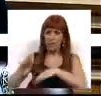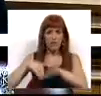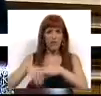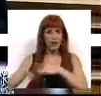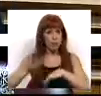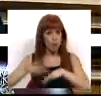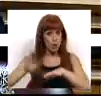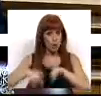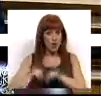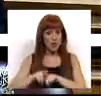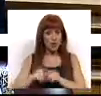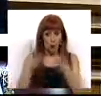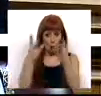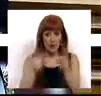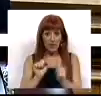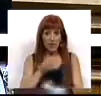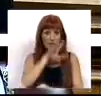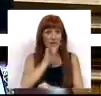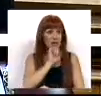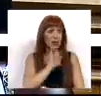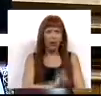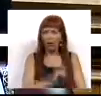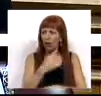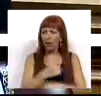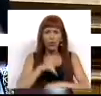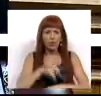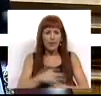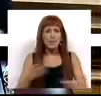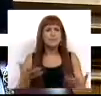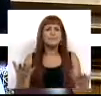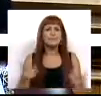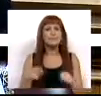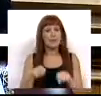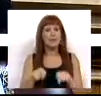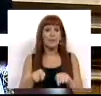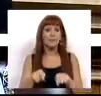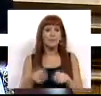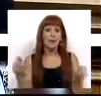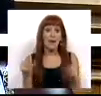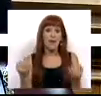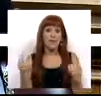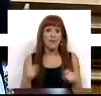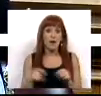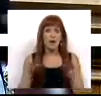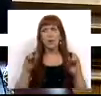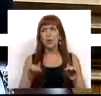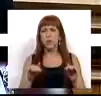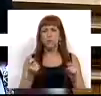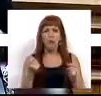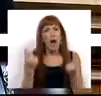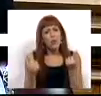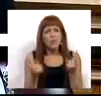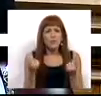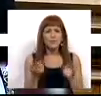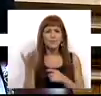relativamente aos orçamentos familiares das famílias portuguesas e isto vem, obviamente, aliviar, em algum